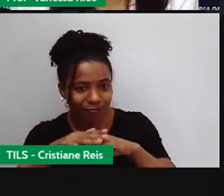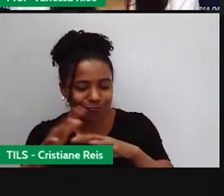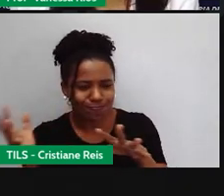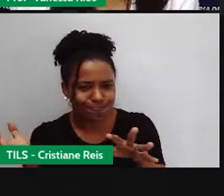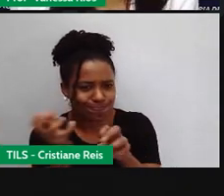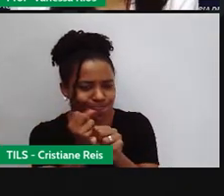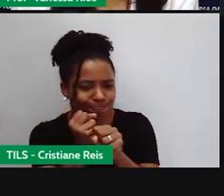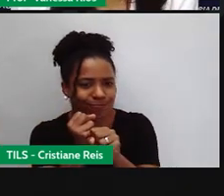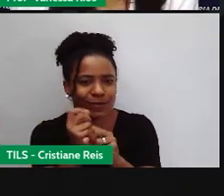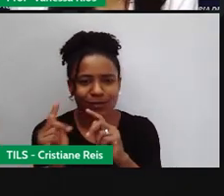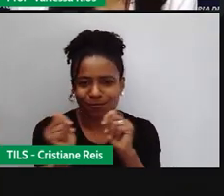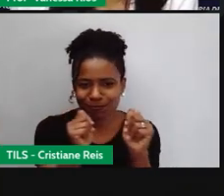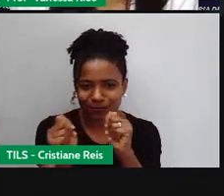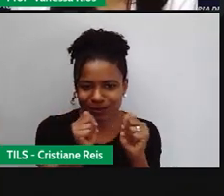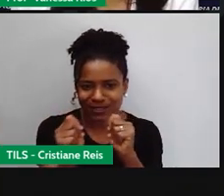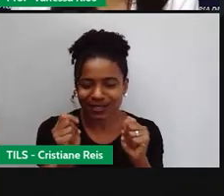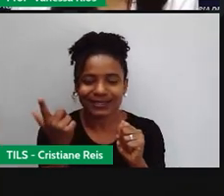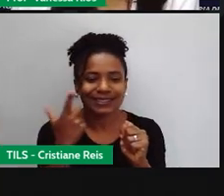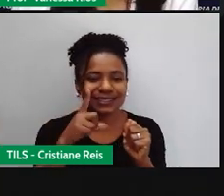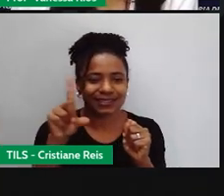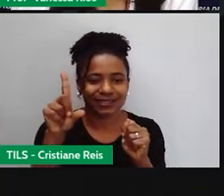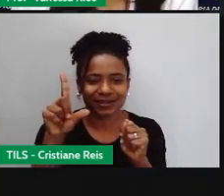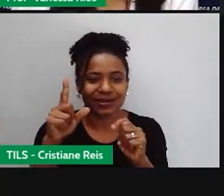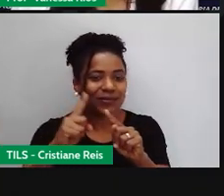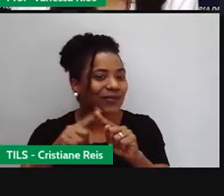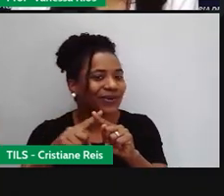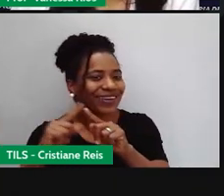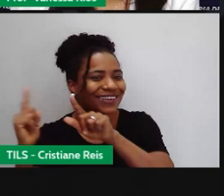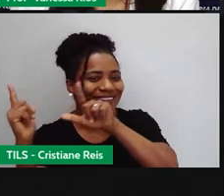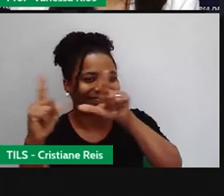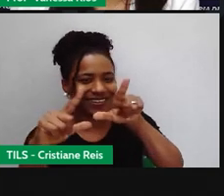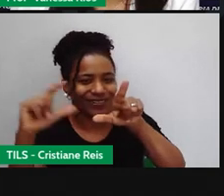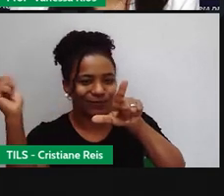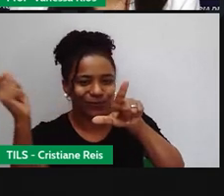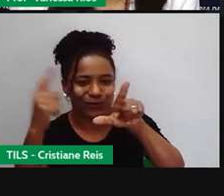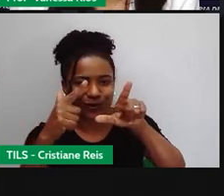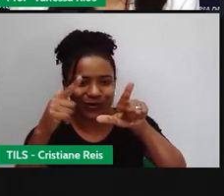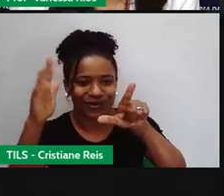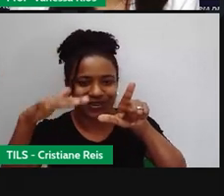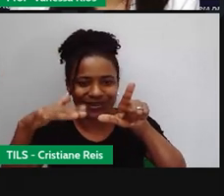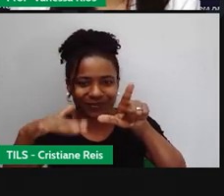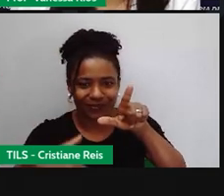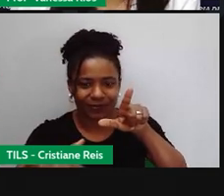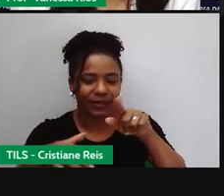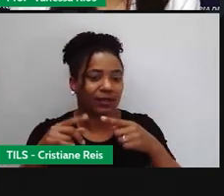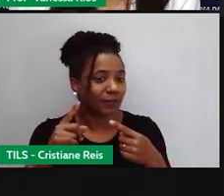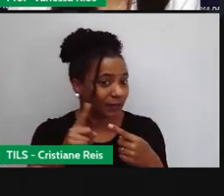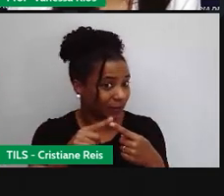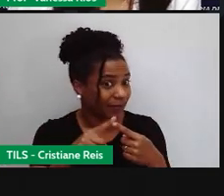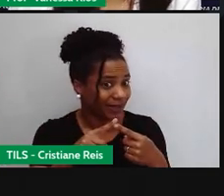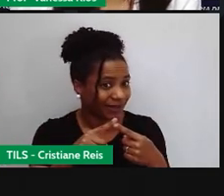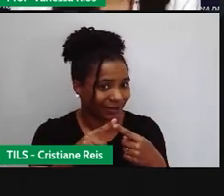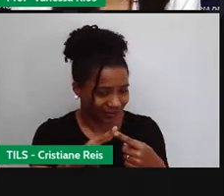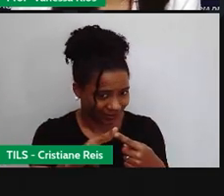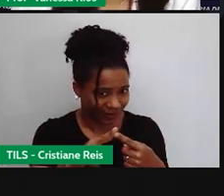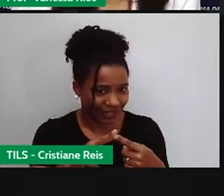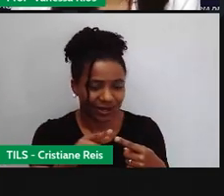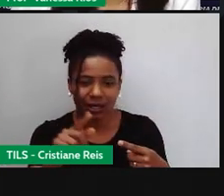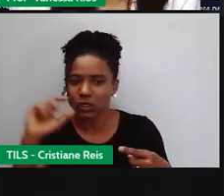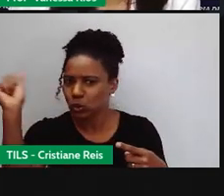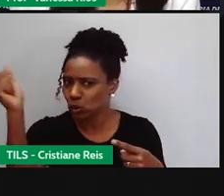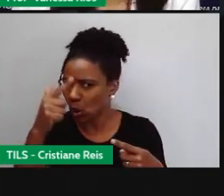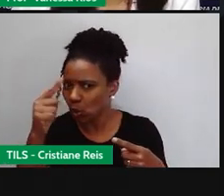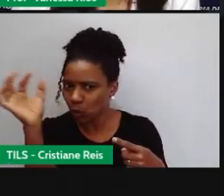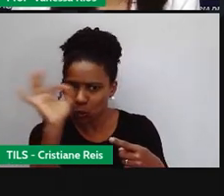economizou quando ele instalou os painéis de energia solar. Então, na primeira conta, né? Enquanto não tinha os painéis